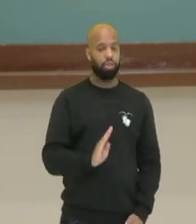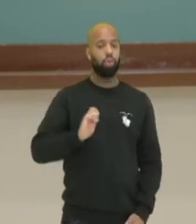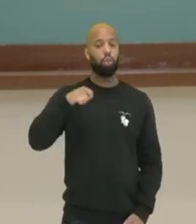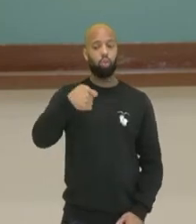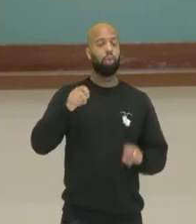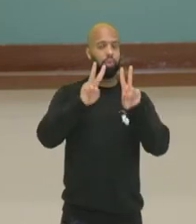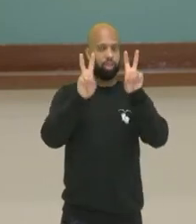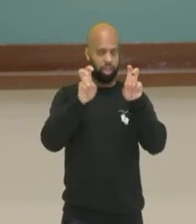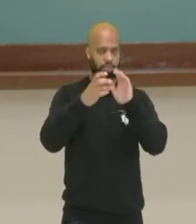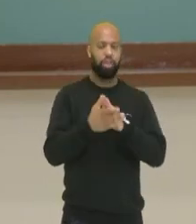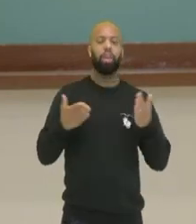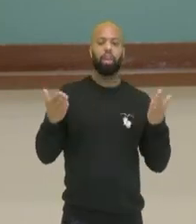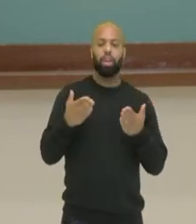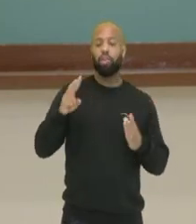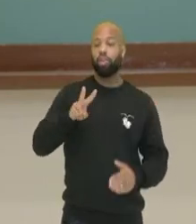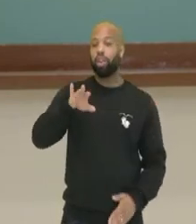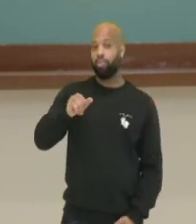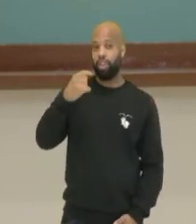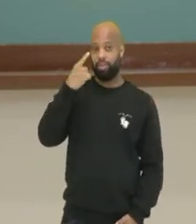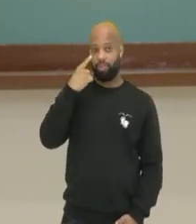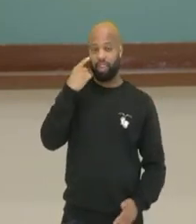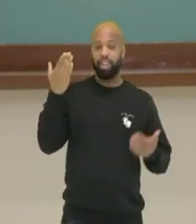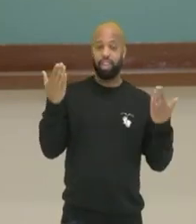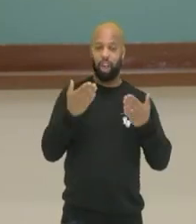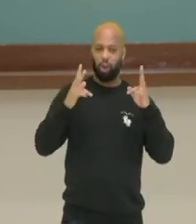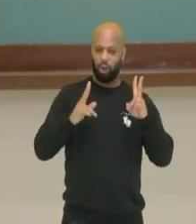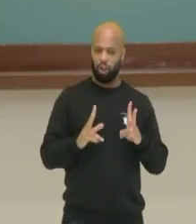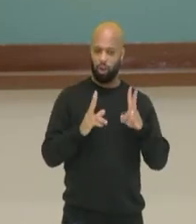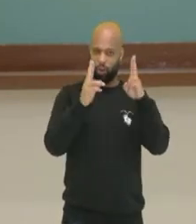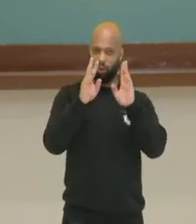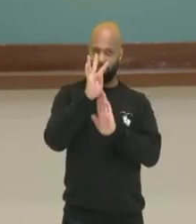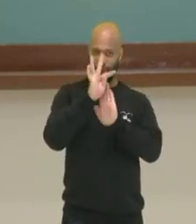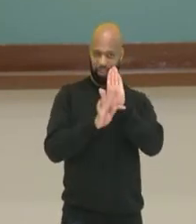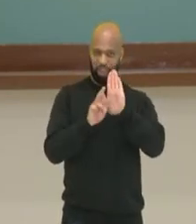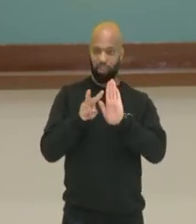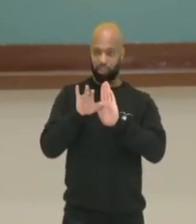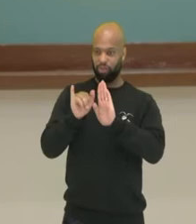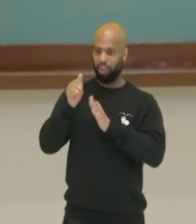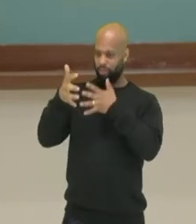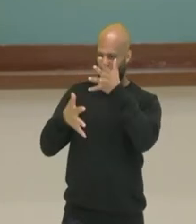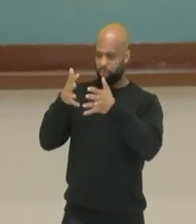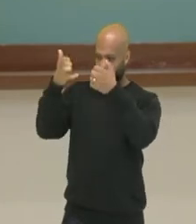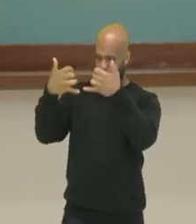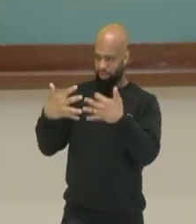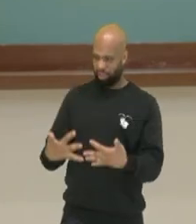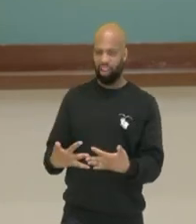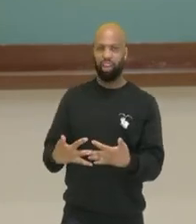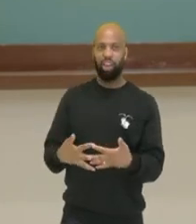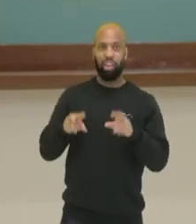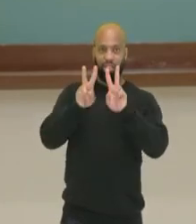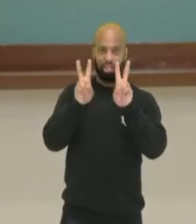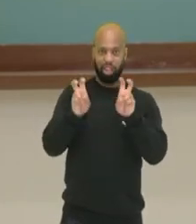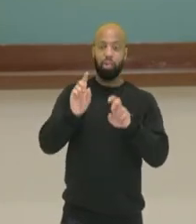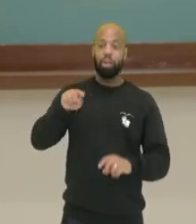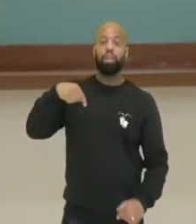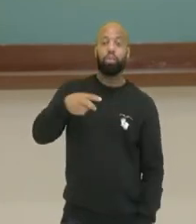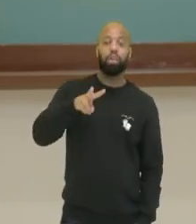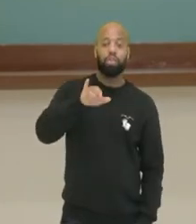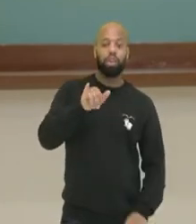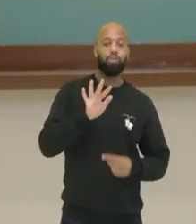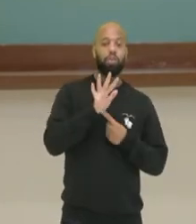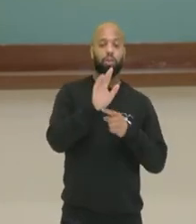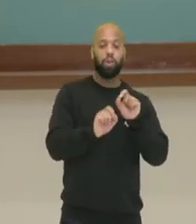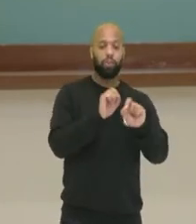Vamos ver então um trecho de uma reportagem que fala sobre isso. E na sequência, vamos falar então